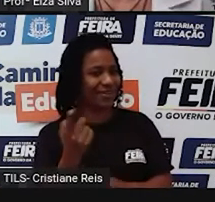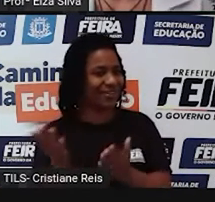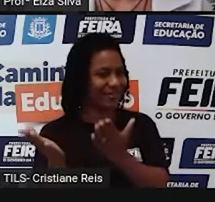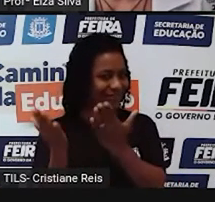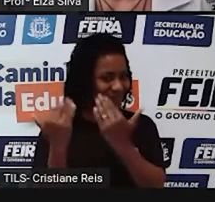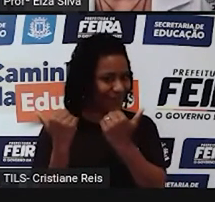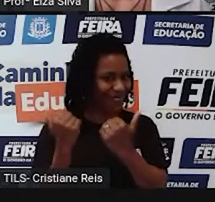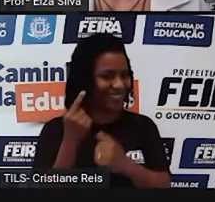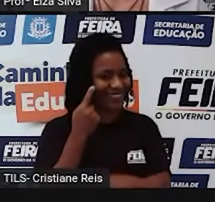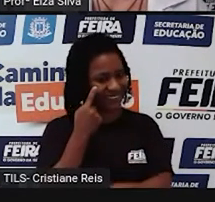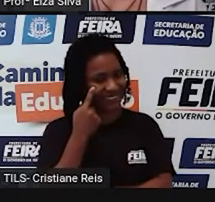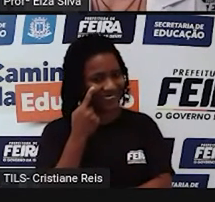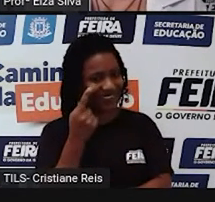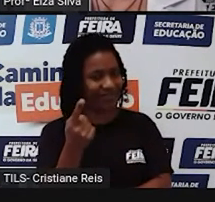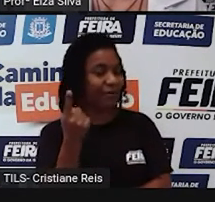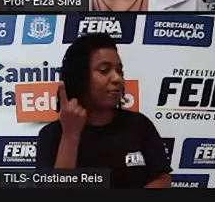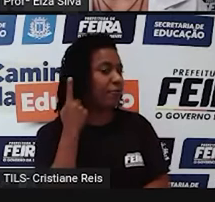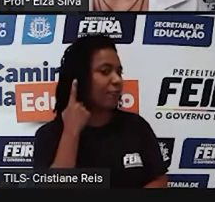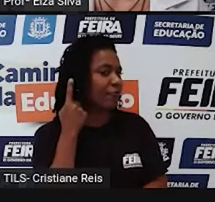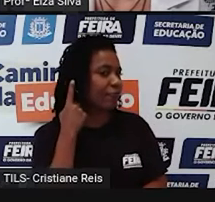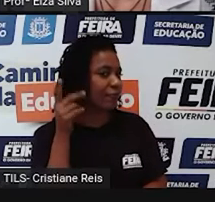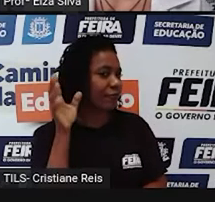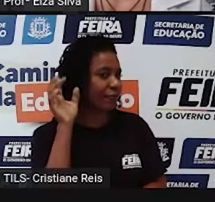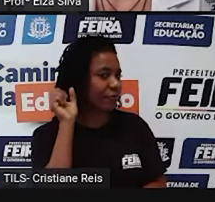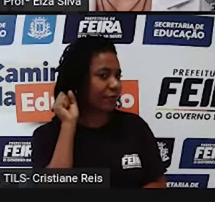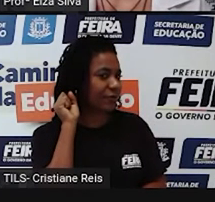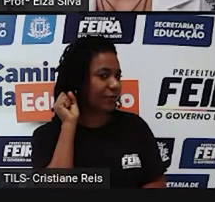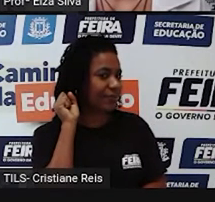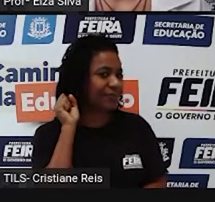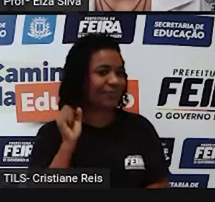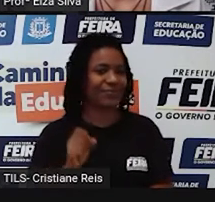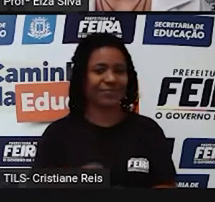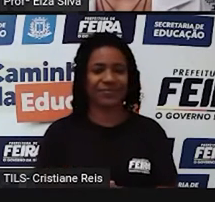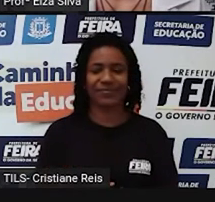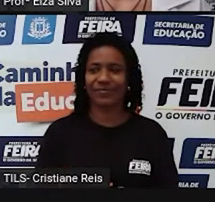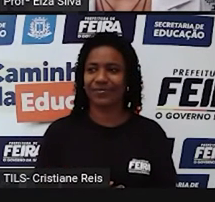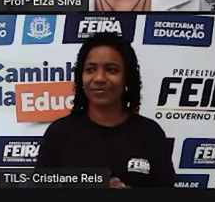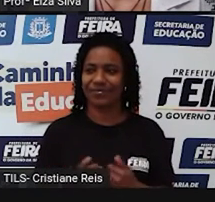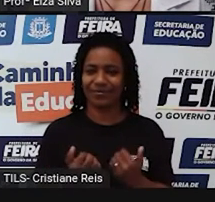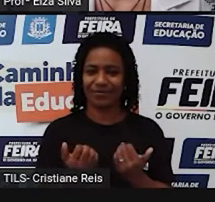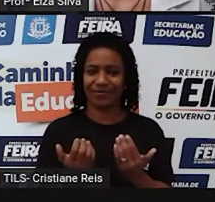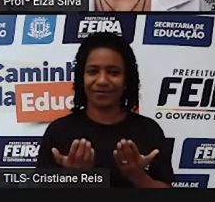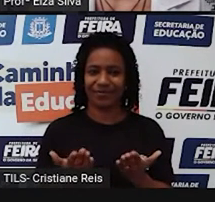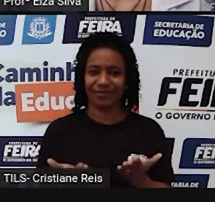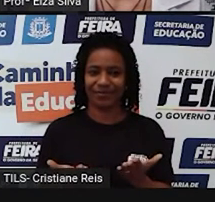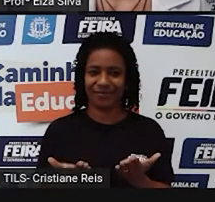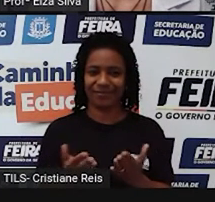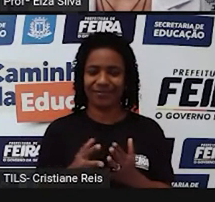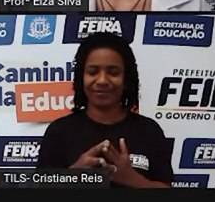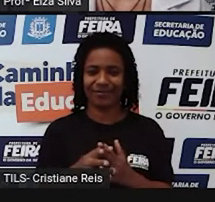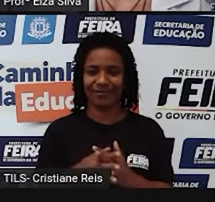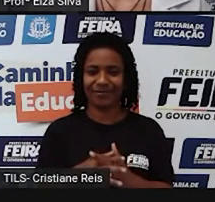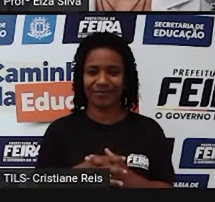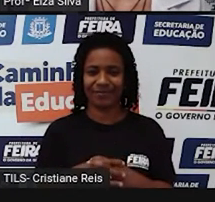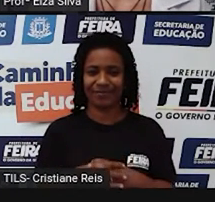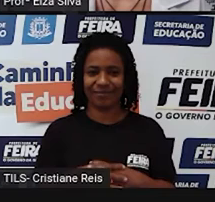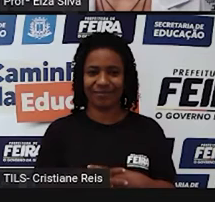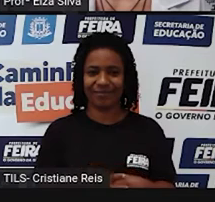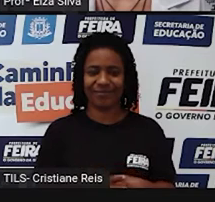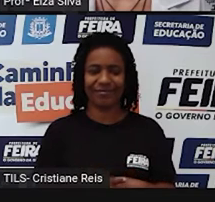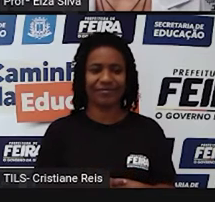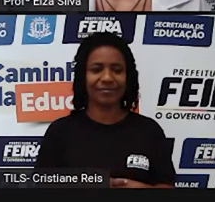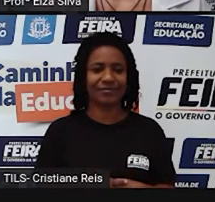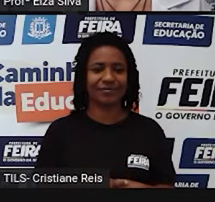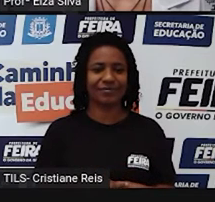Lesson, please! Ouçam, por favor! Celebrate diversity. One of the most fascinating aspects about the world